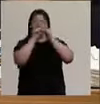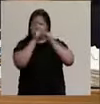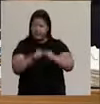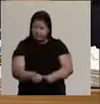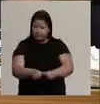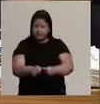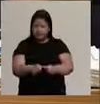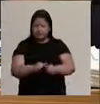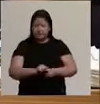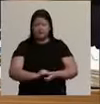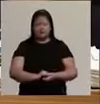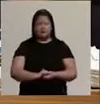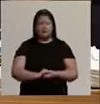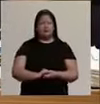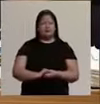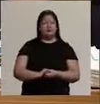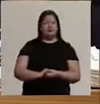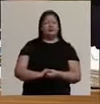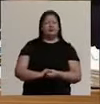fica.